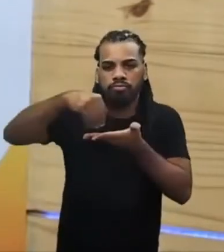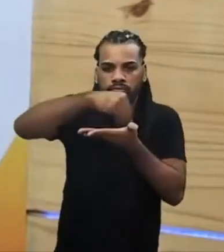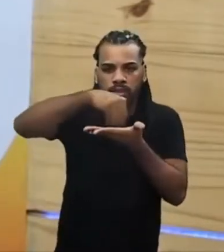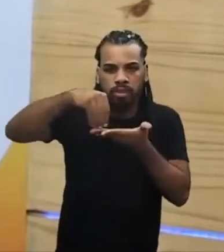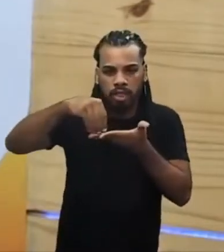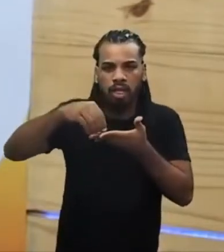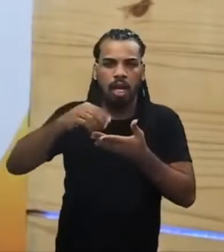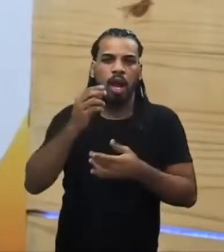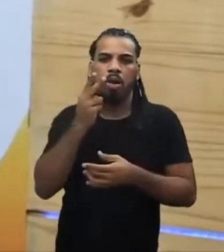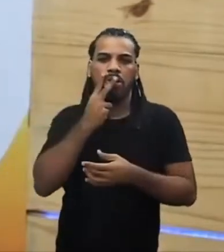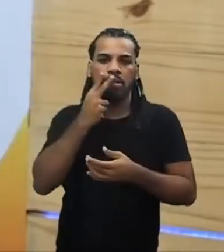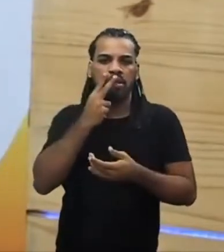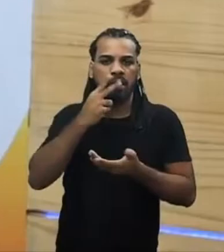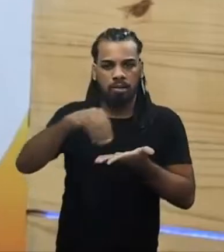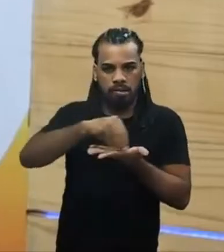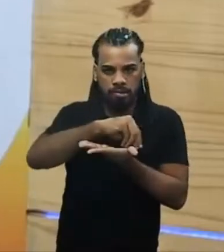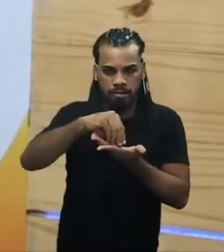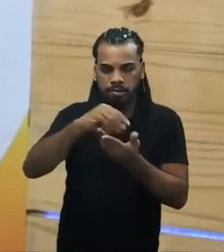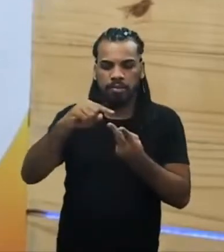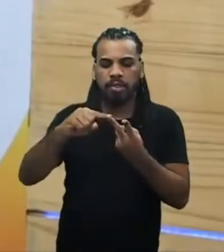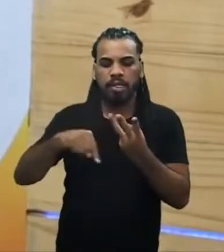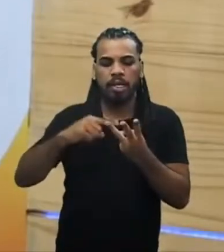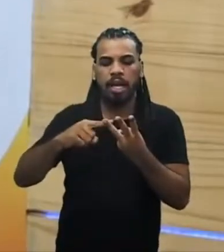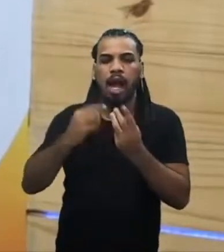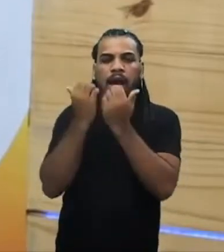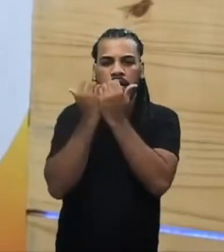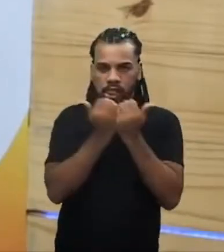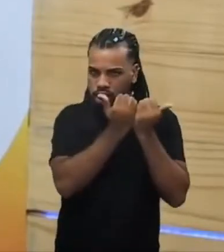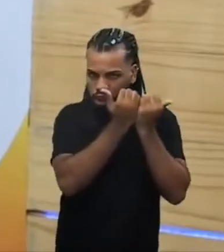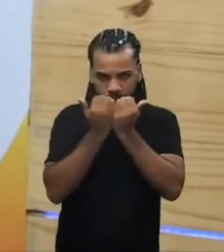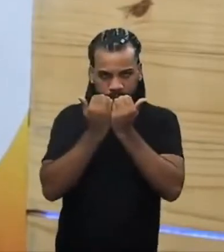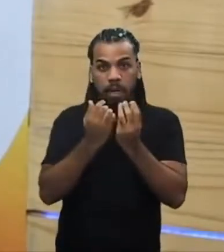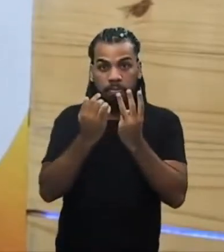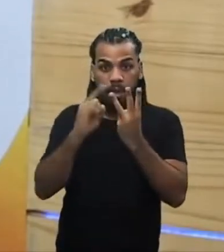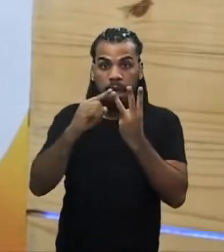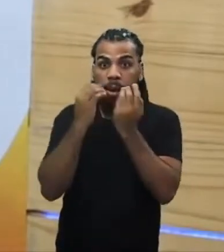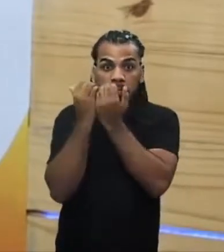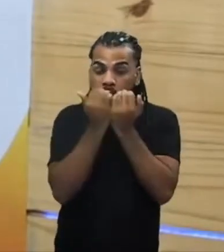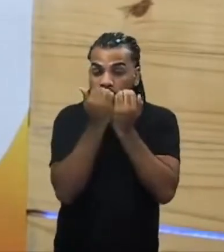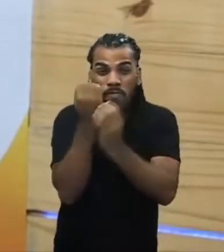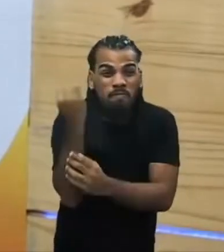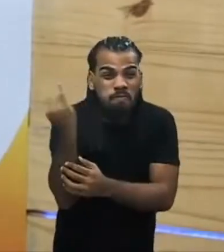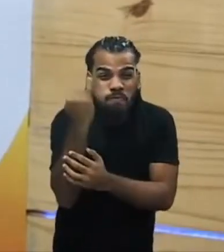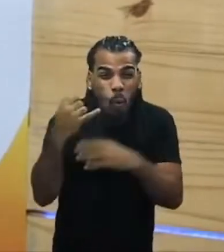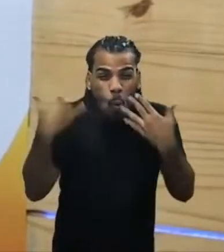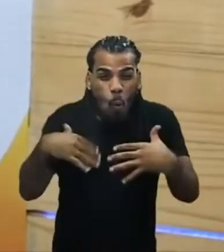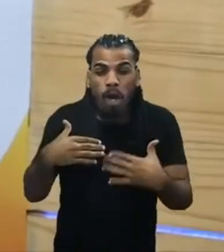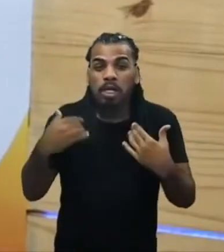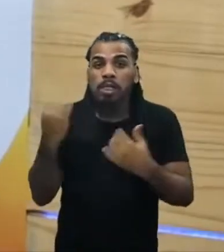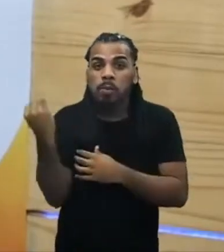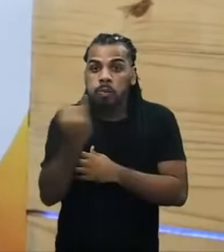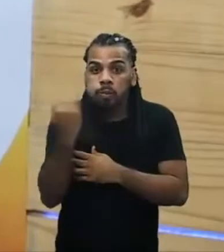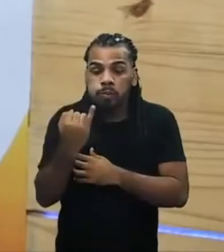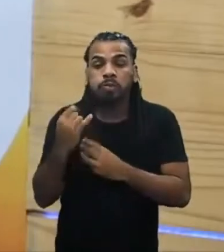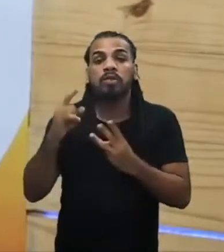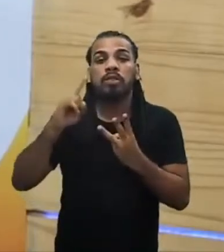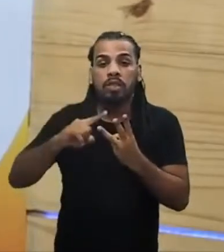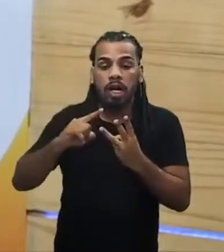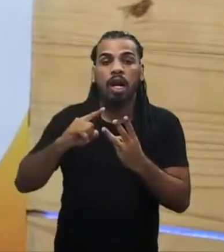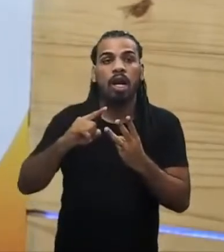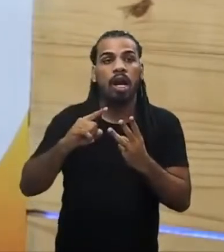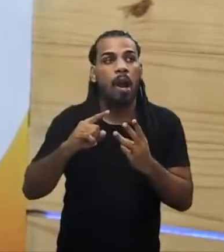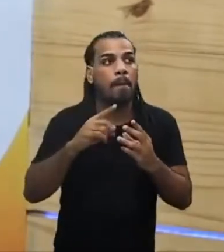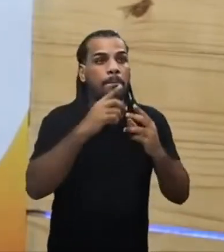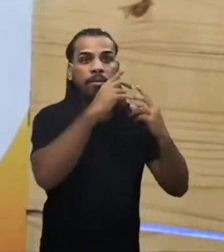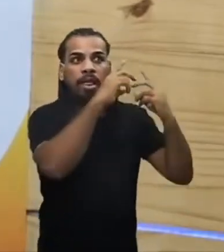milho era algo tão importante dentro dessa civilização que ele era tratado como um presente deixado pelos deuses